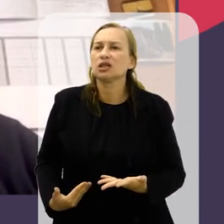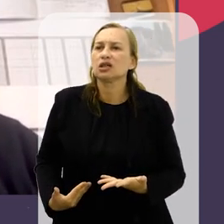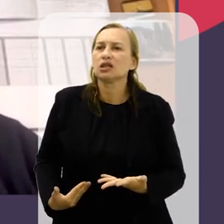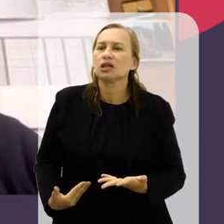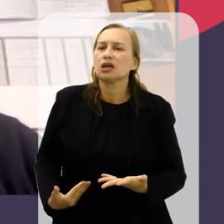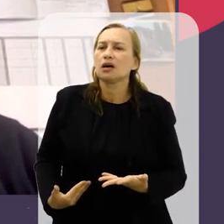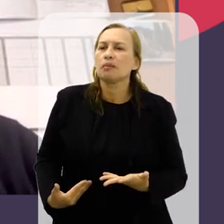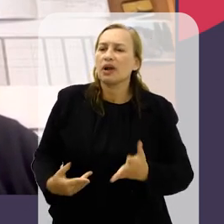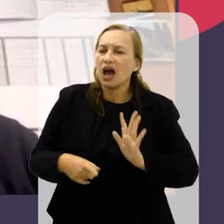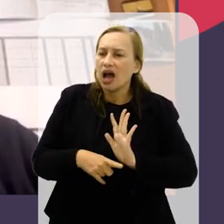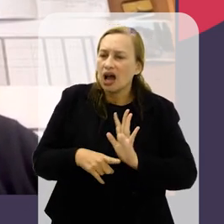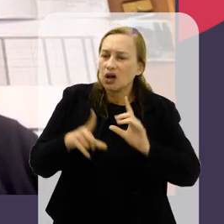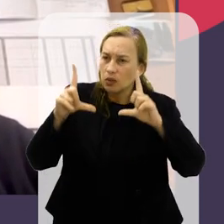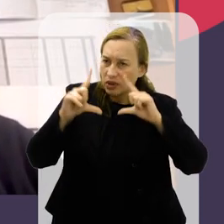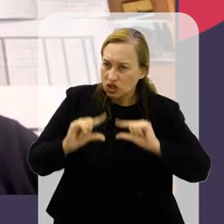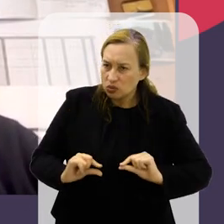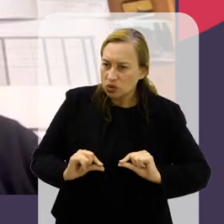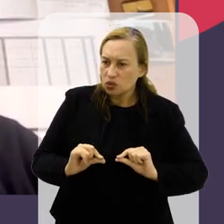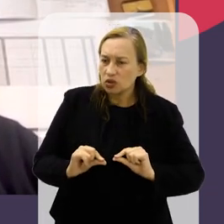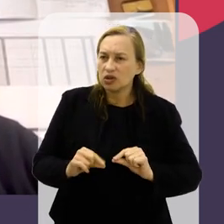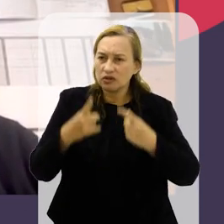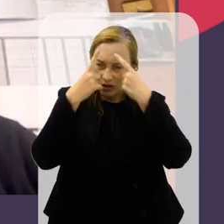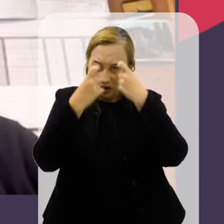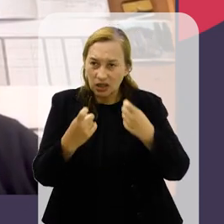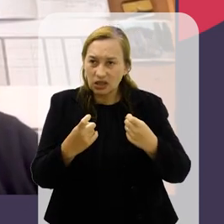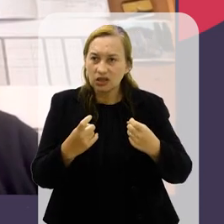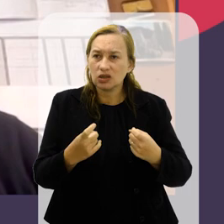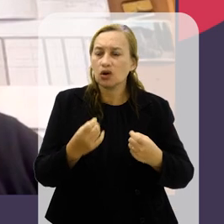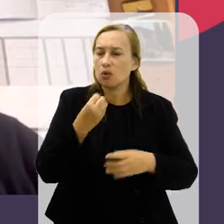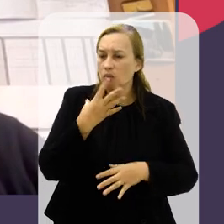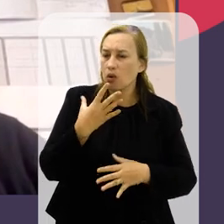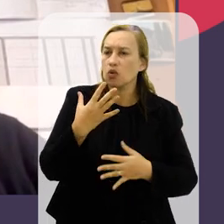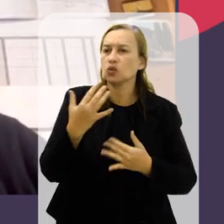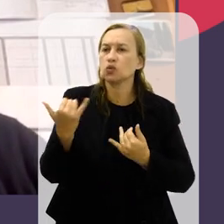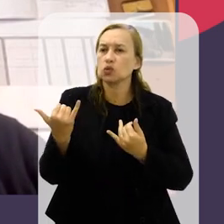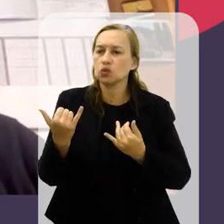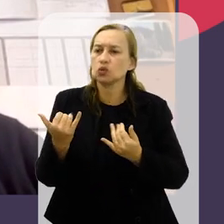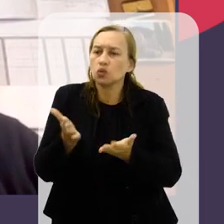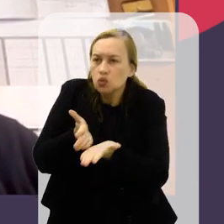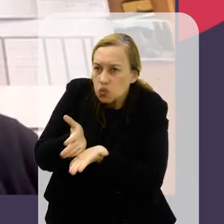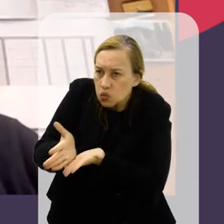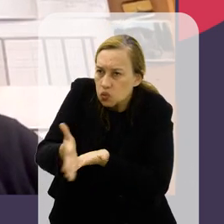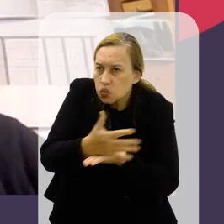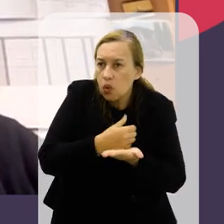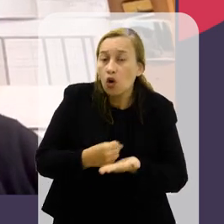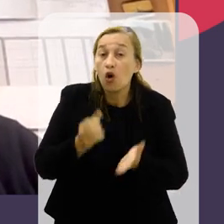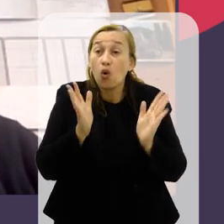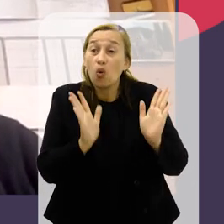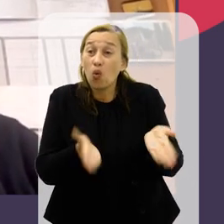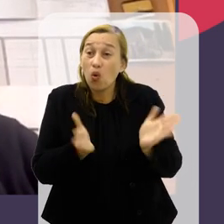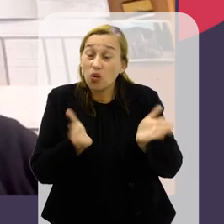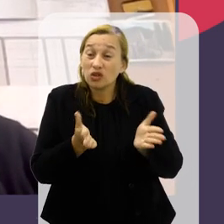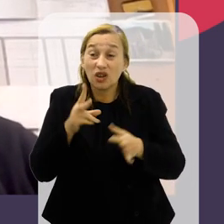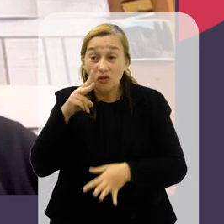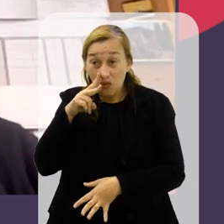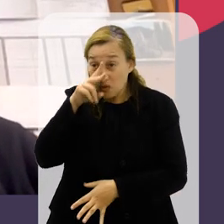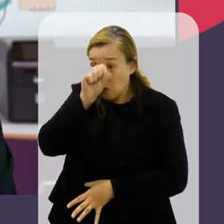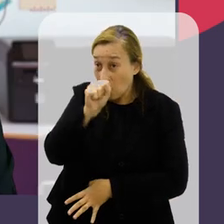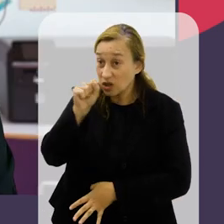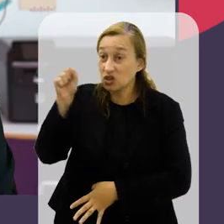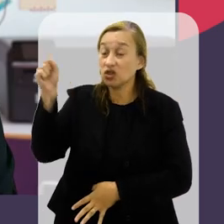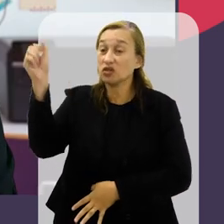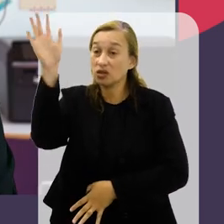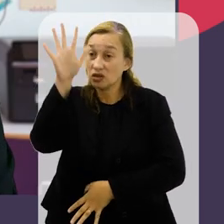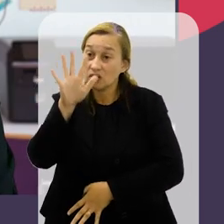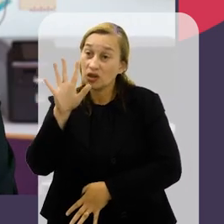políticas de minimização. E boas políticas precisam de bons dados, precisam de evidências.